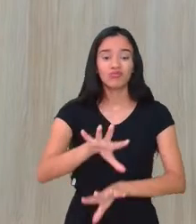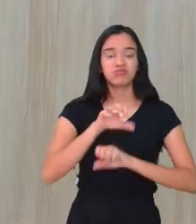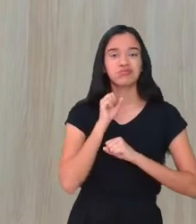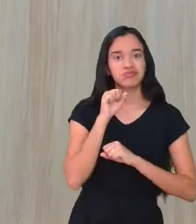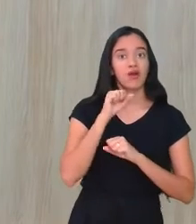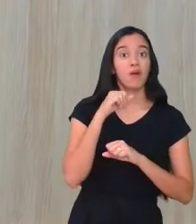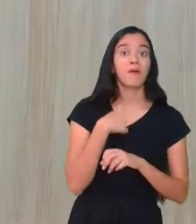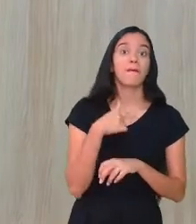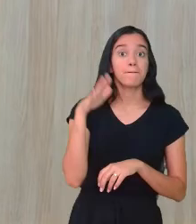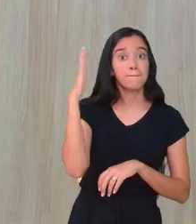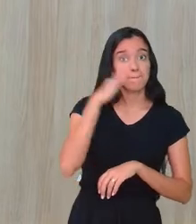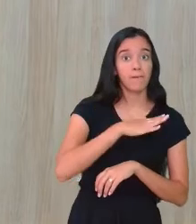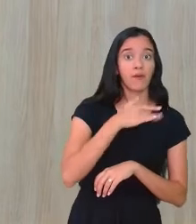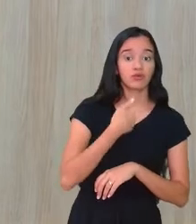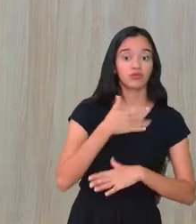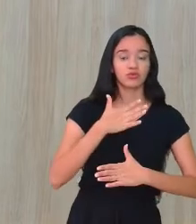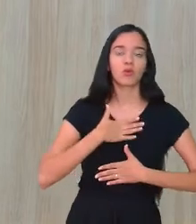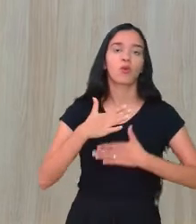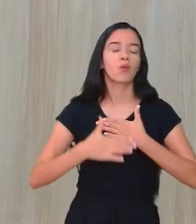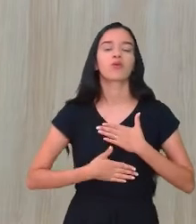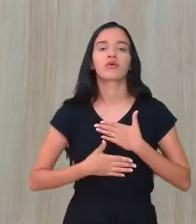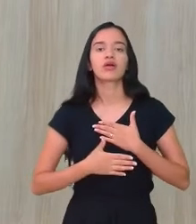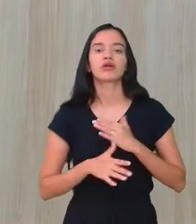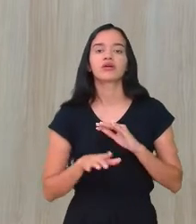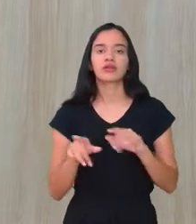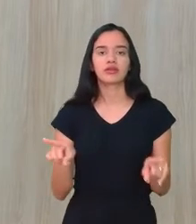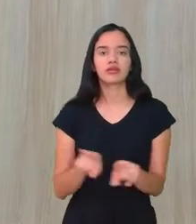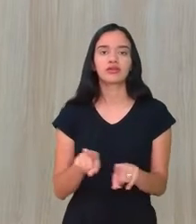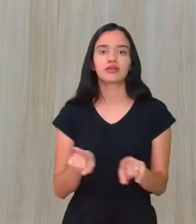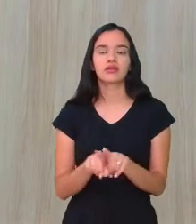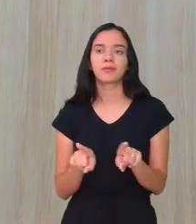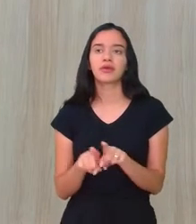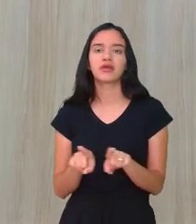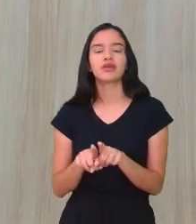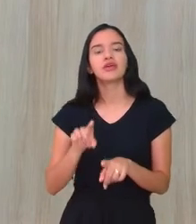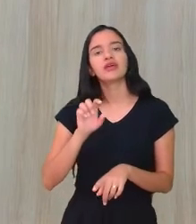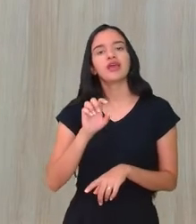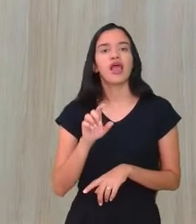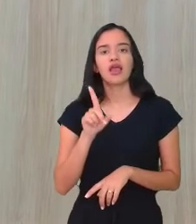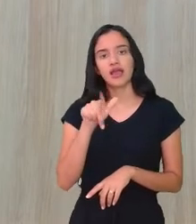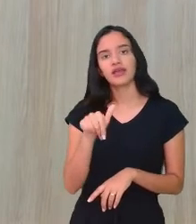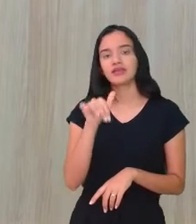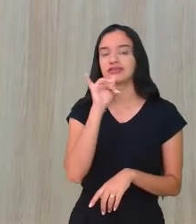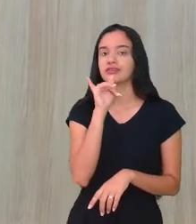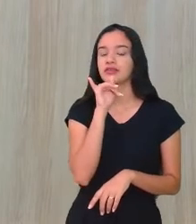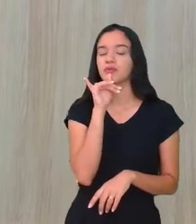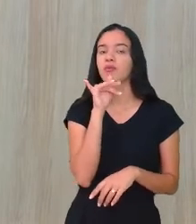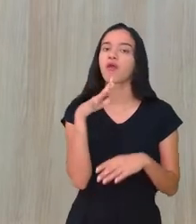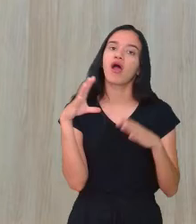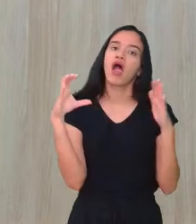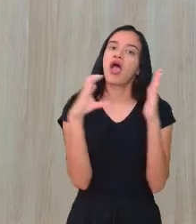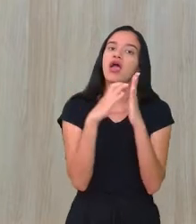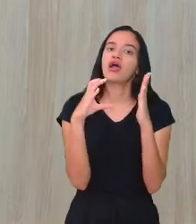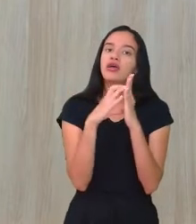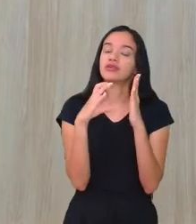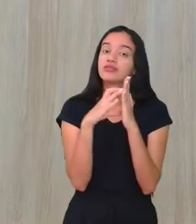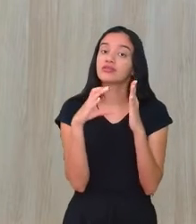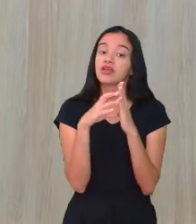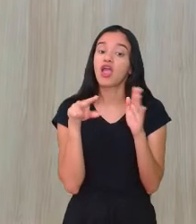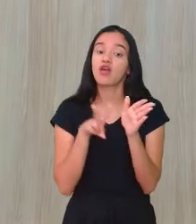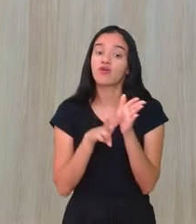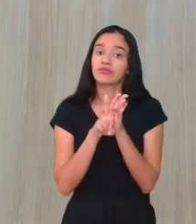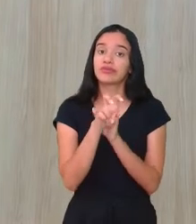organismo então o vírus da imunodeficiência adquirida que é a AIDS ele é um vírus